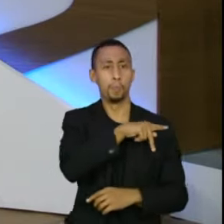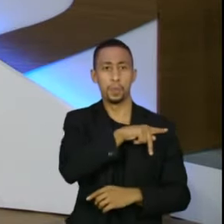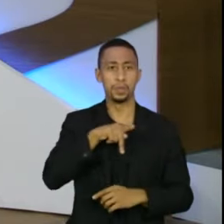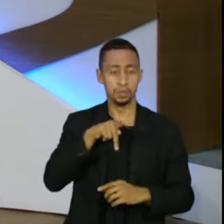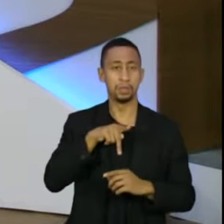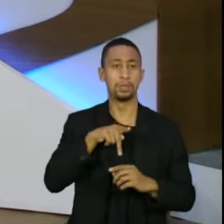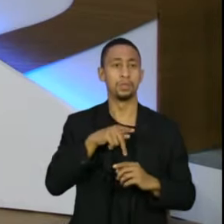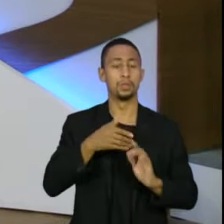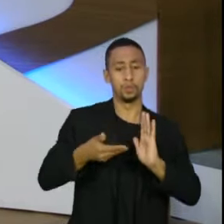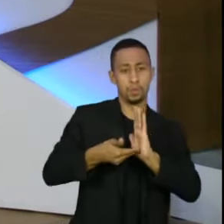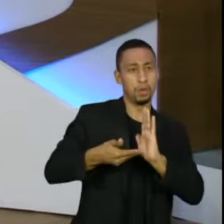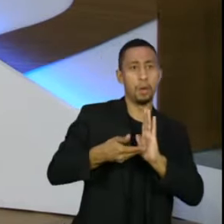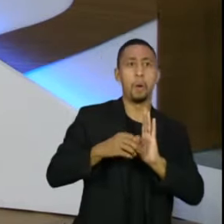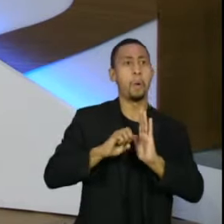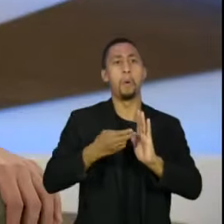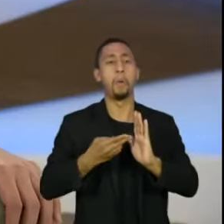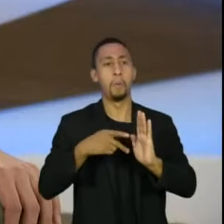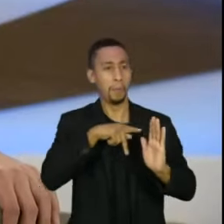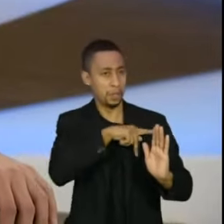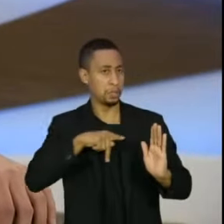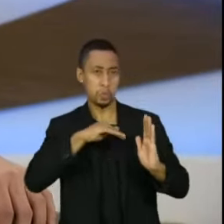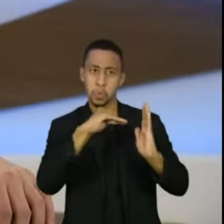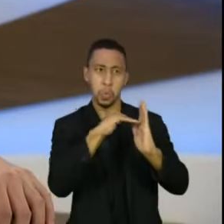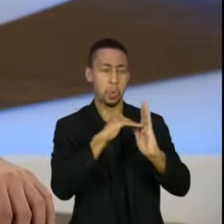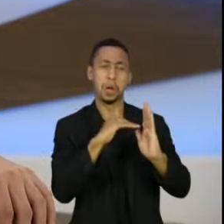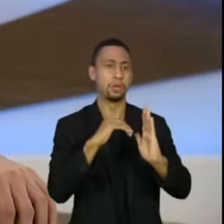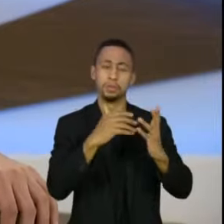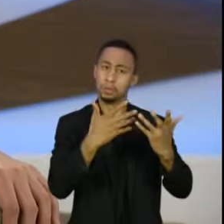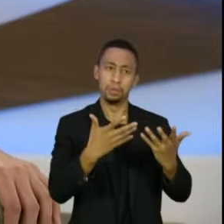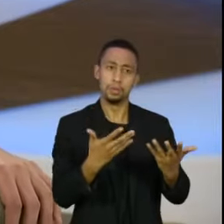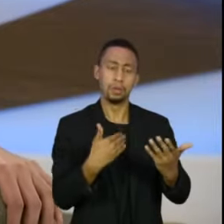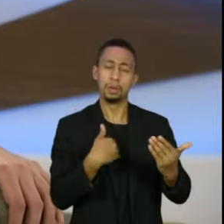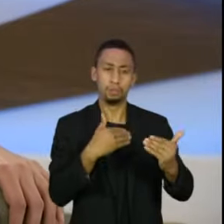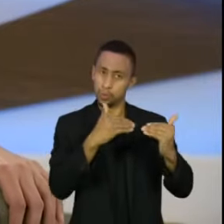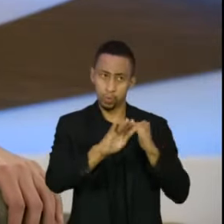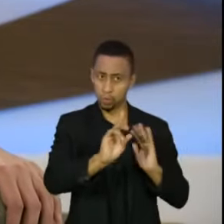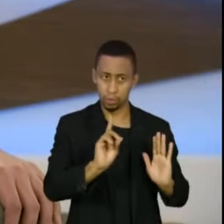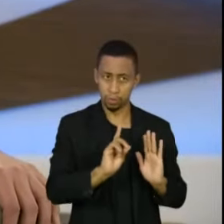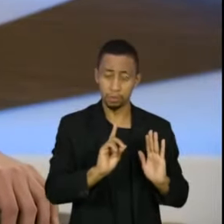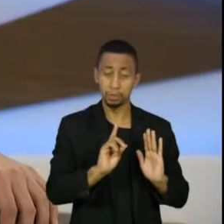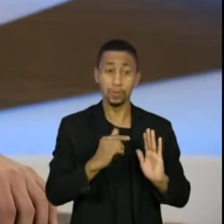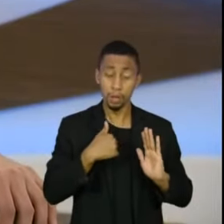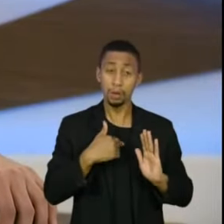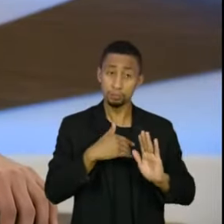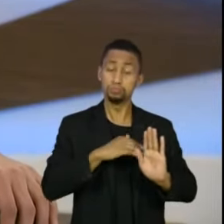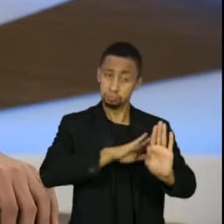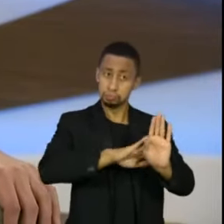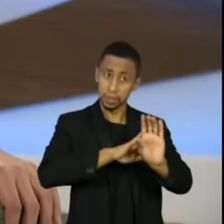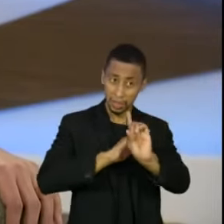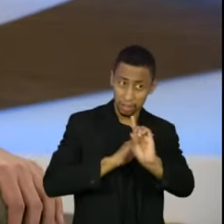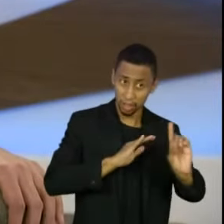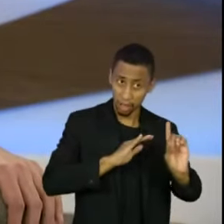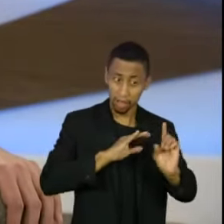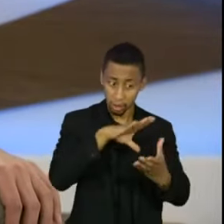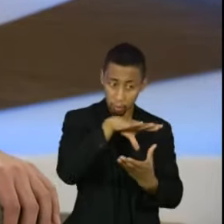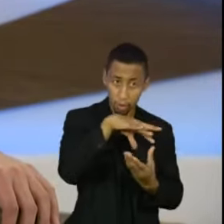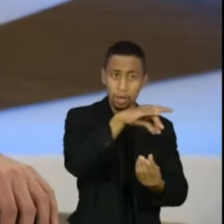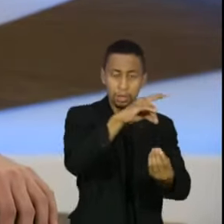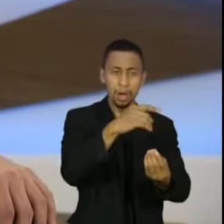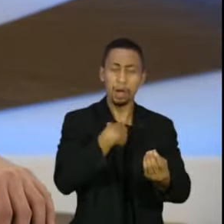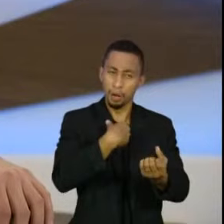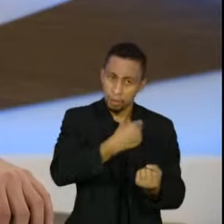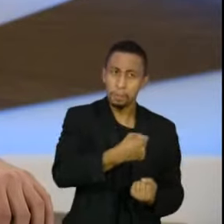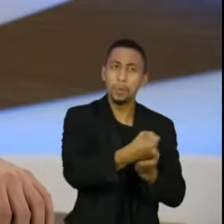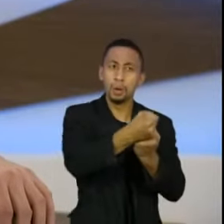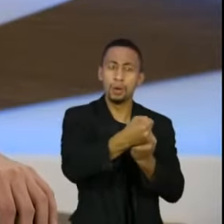tenho um grande respeito e adoração e devoção pelo Estado democrático de direito, até pela minha origem como advogado, como